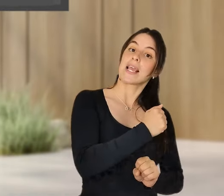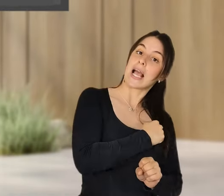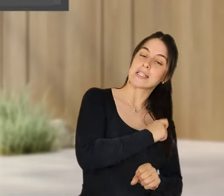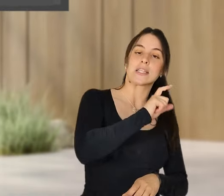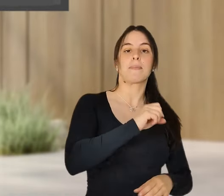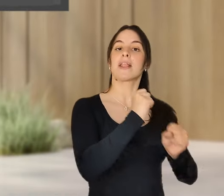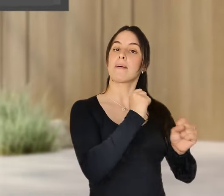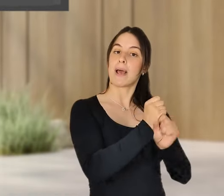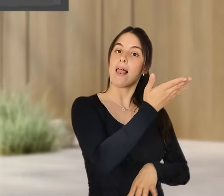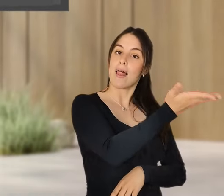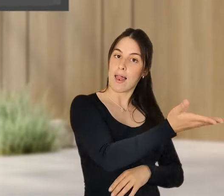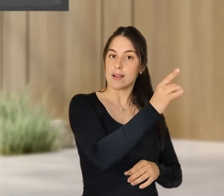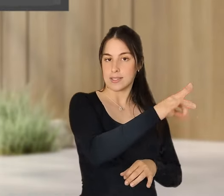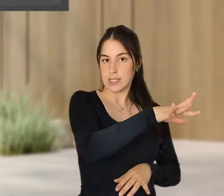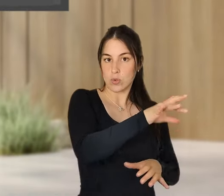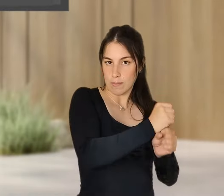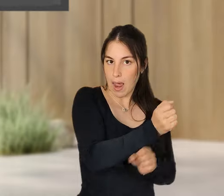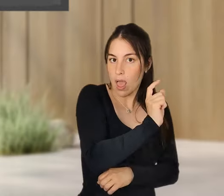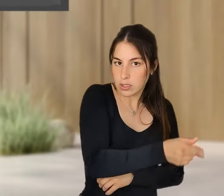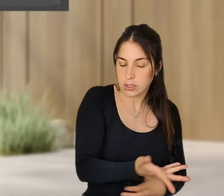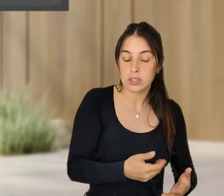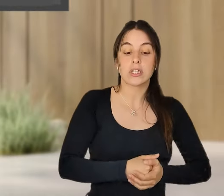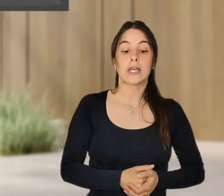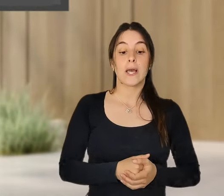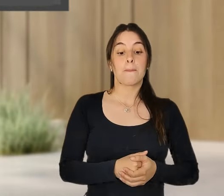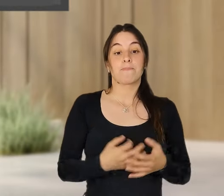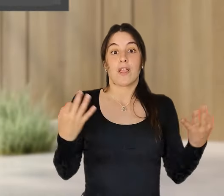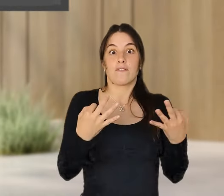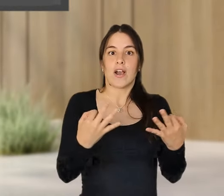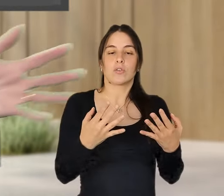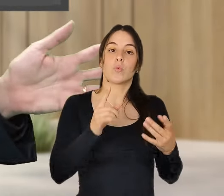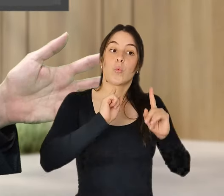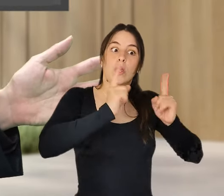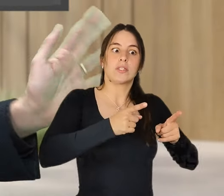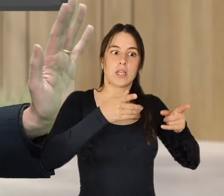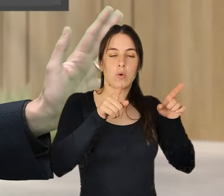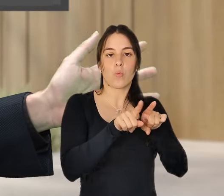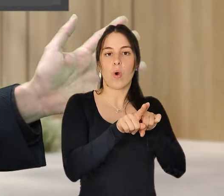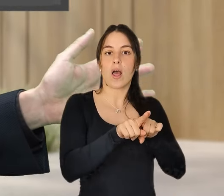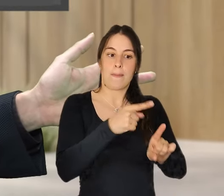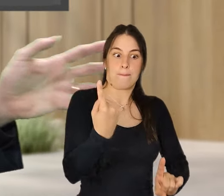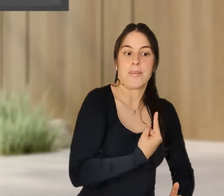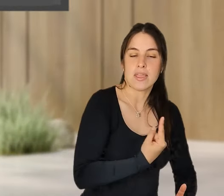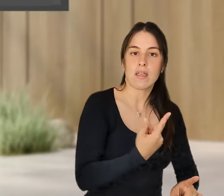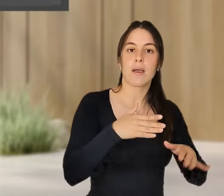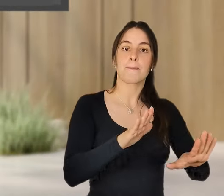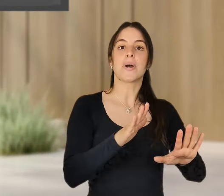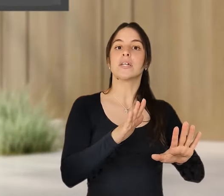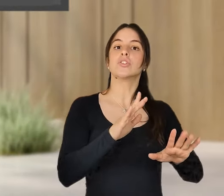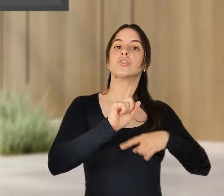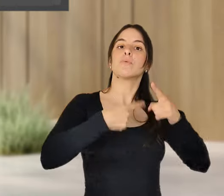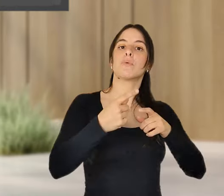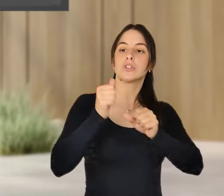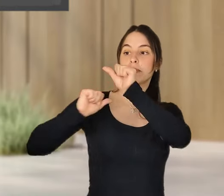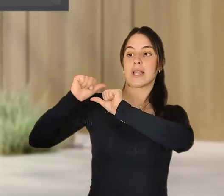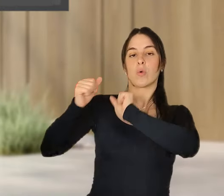forçada e a verdade é que não voltámos ao ponto de origem há 3 ou 4 anos. Tornou-se